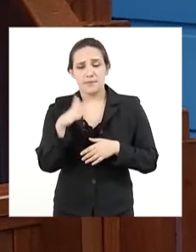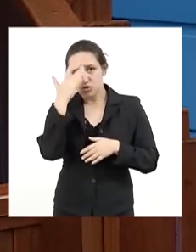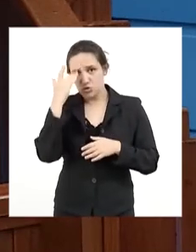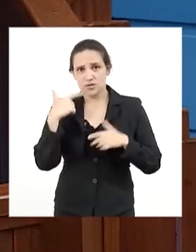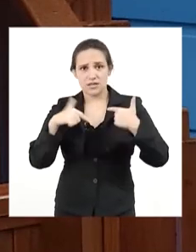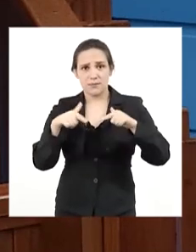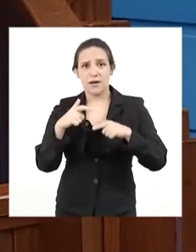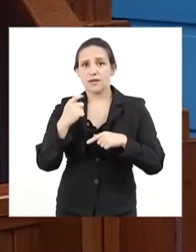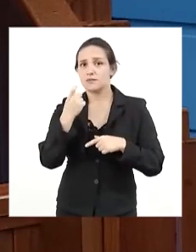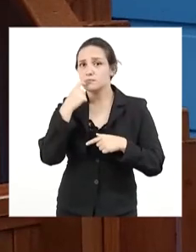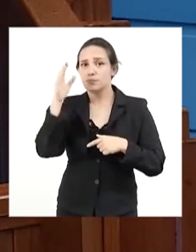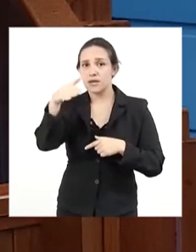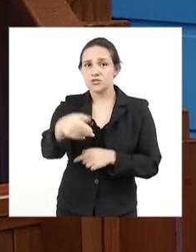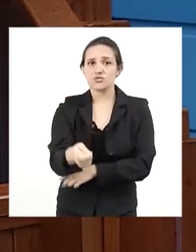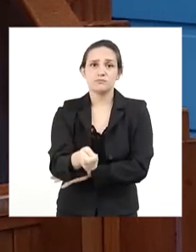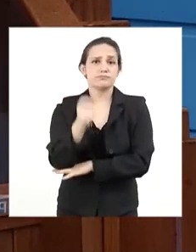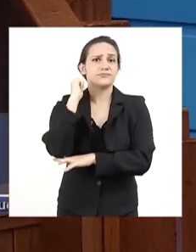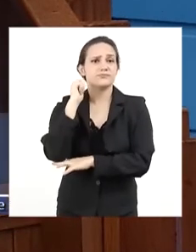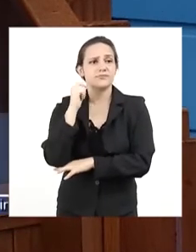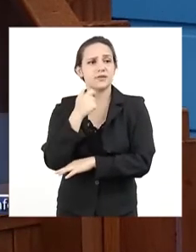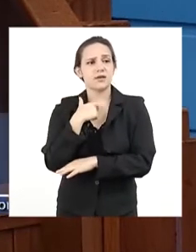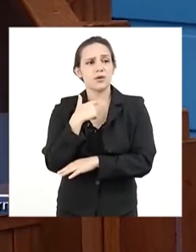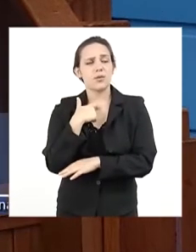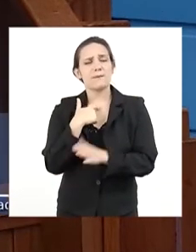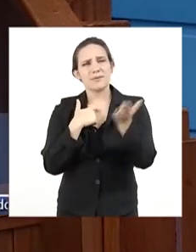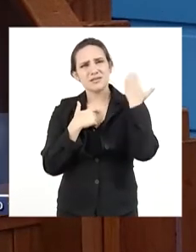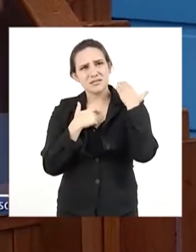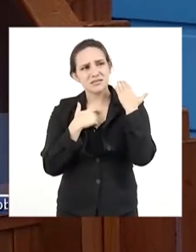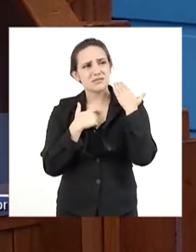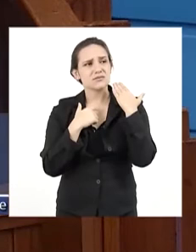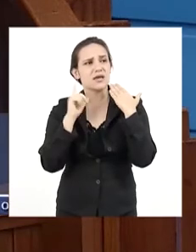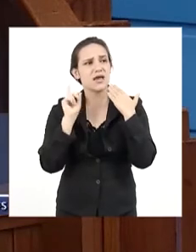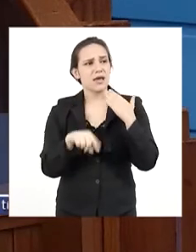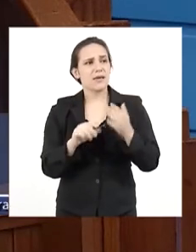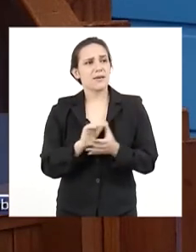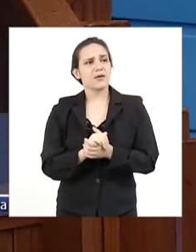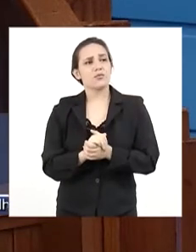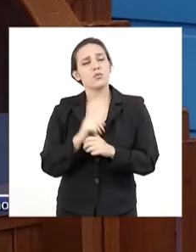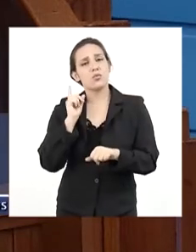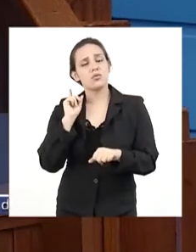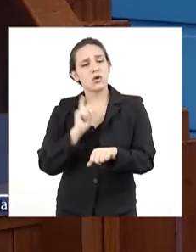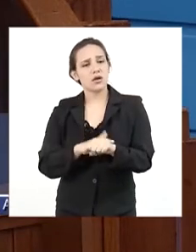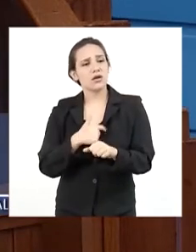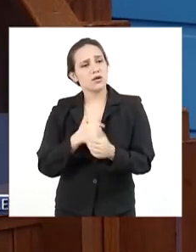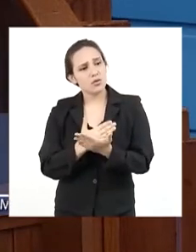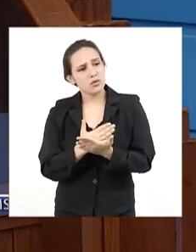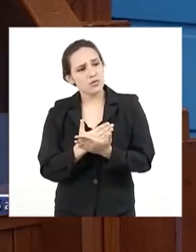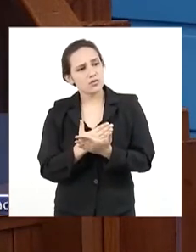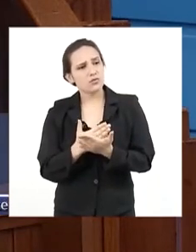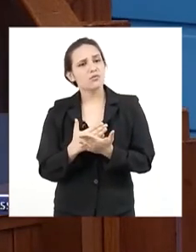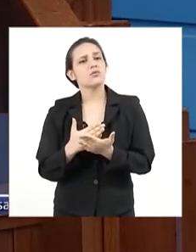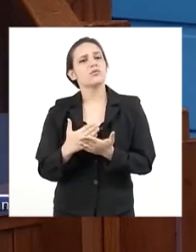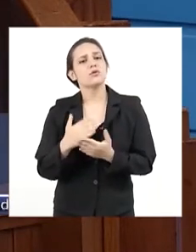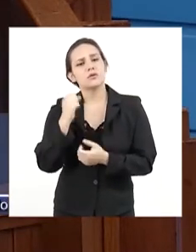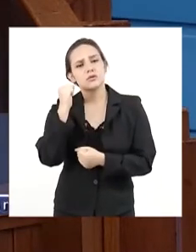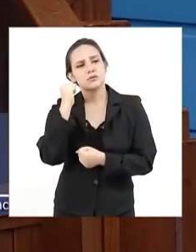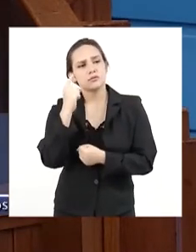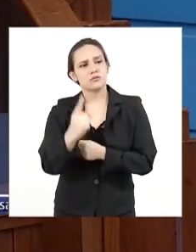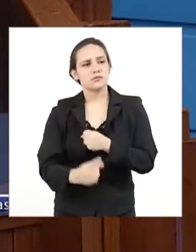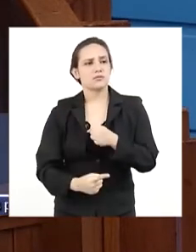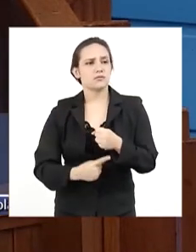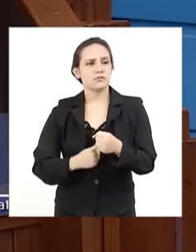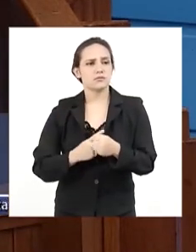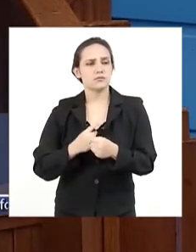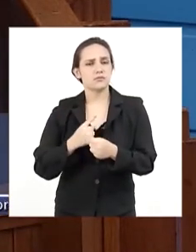Eu avoquei isso aí na primeira fala minha, na abertura dos trabalhos do meu segundo mandato, do meu terceiro